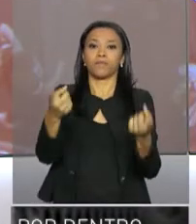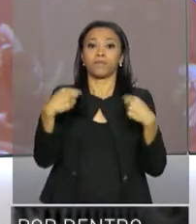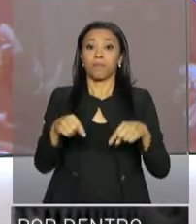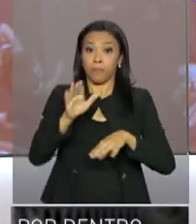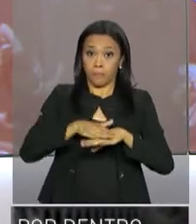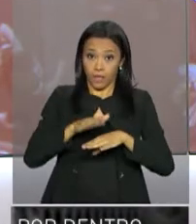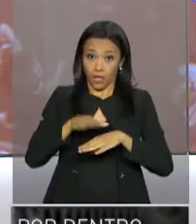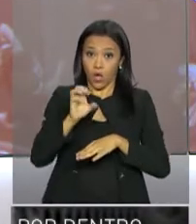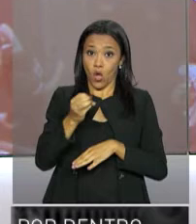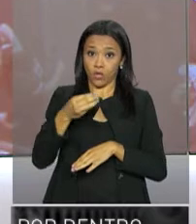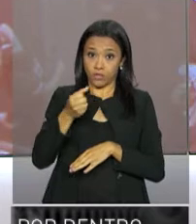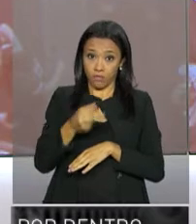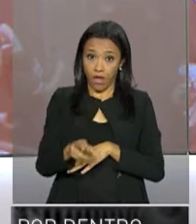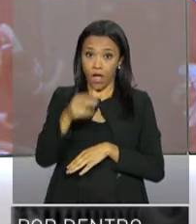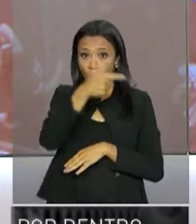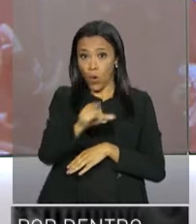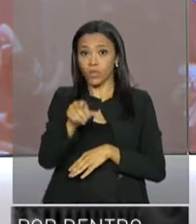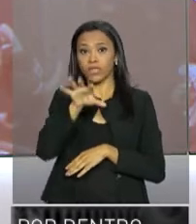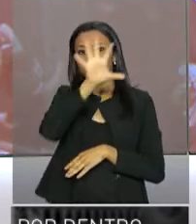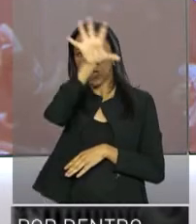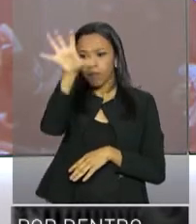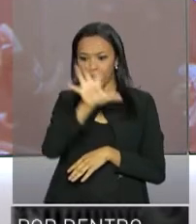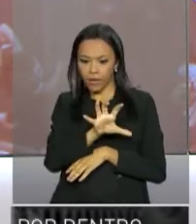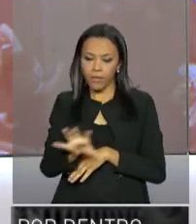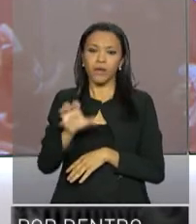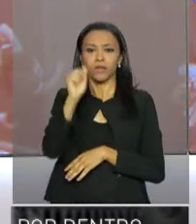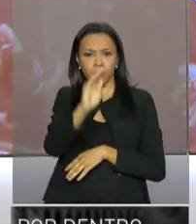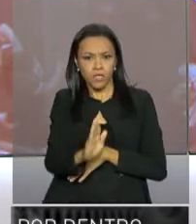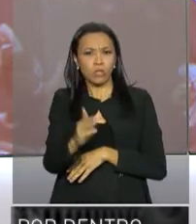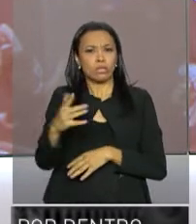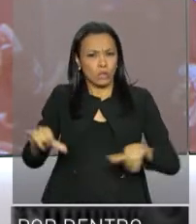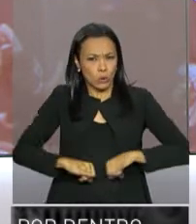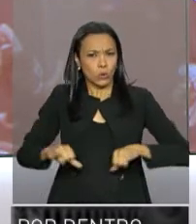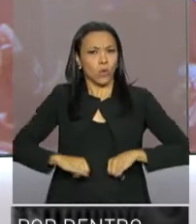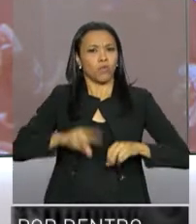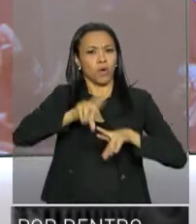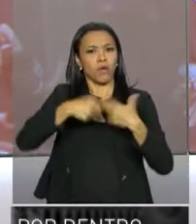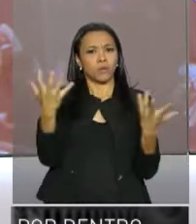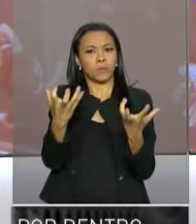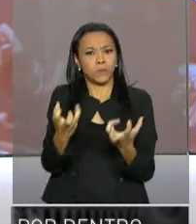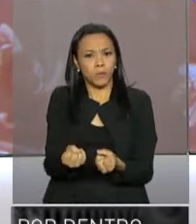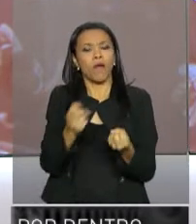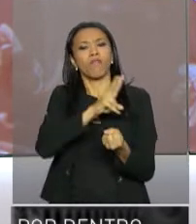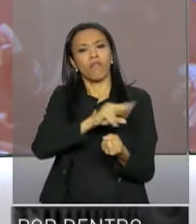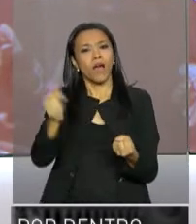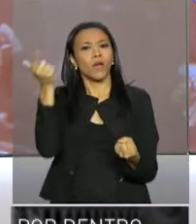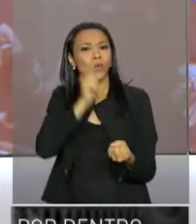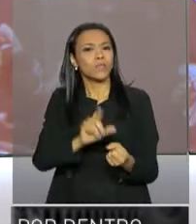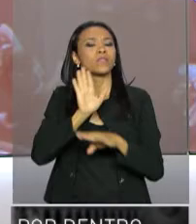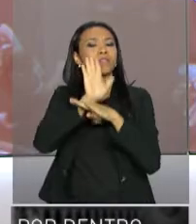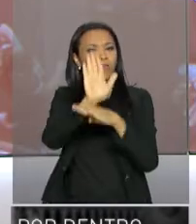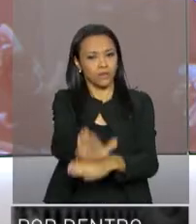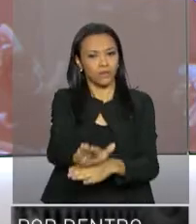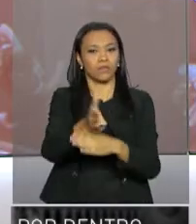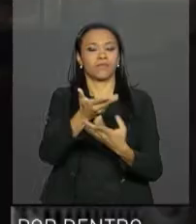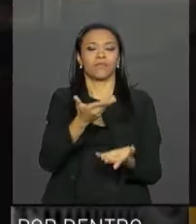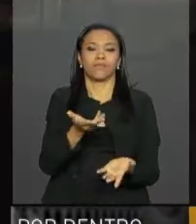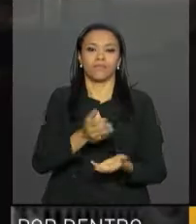ministro Osmar Terra, outras regiões que também sofrem com a estiagem vão ser contempladas com esses recursos.